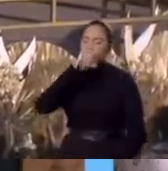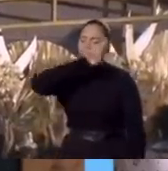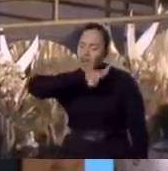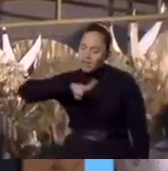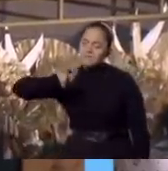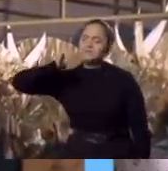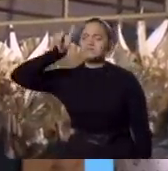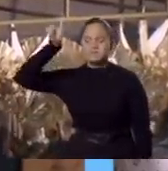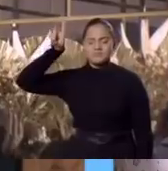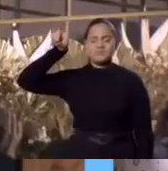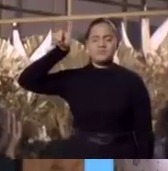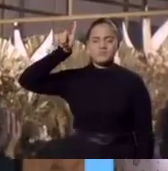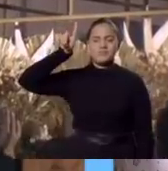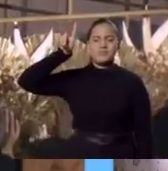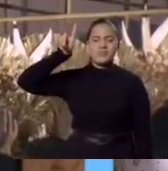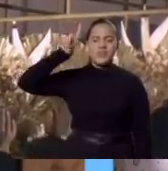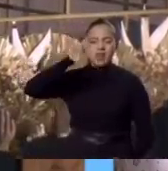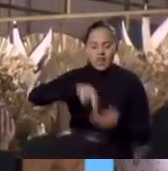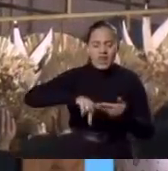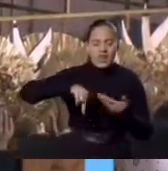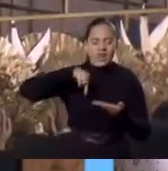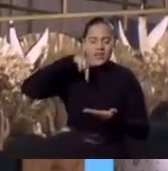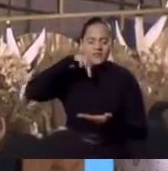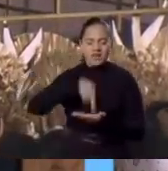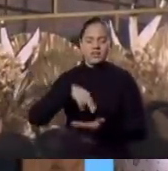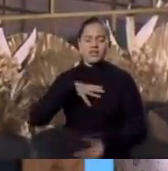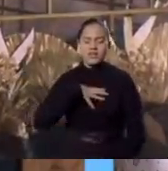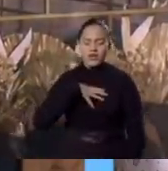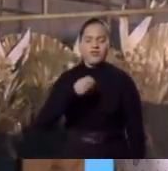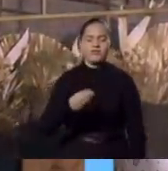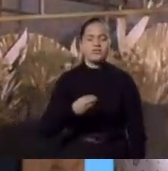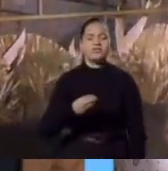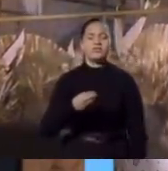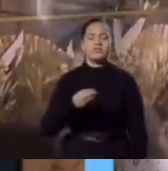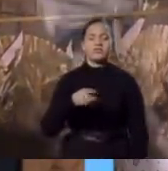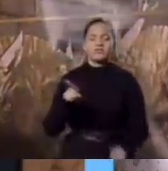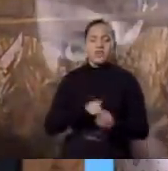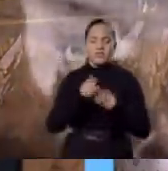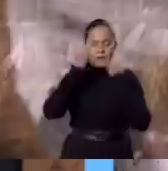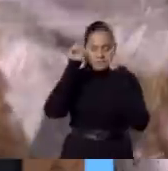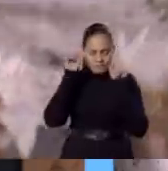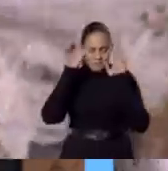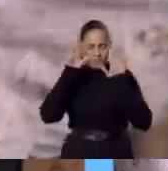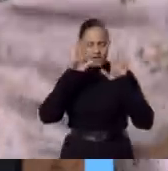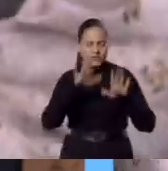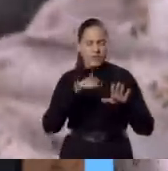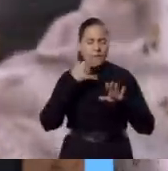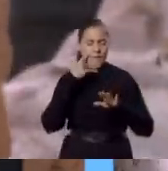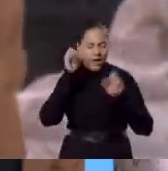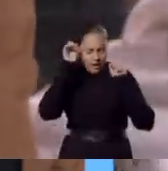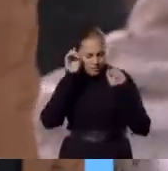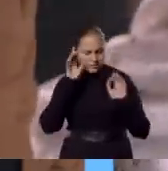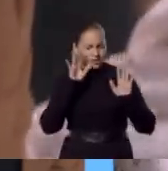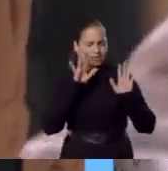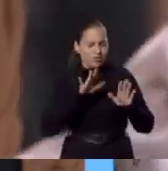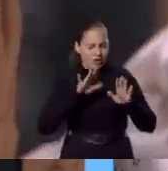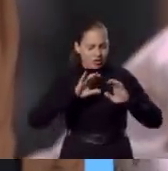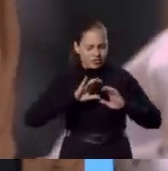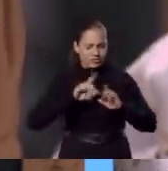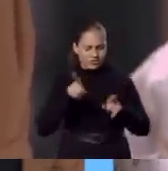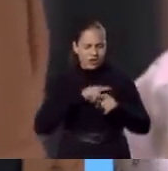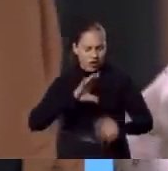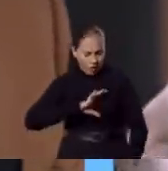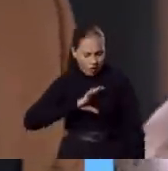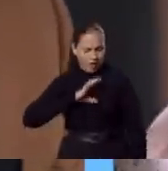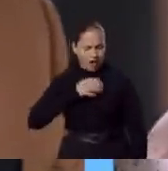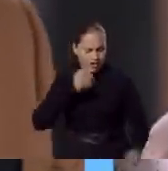Levanta, levanta teu filho Com poder e graça, Senhor Oh,